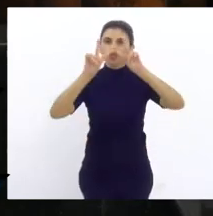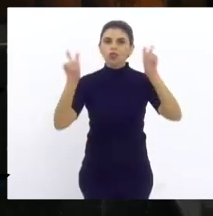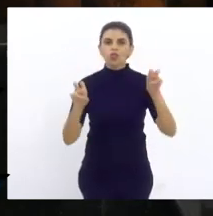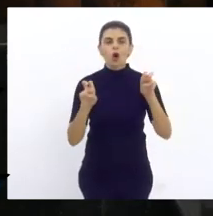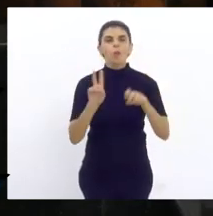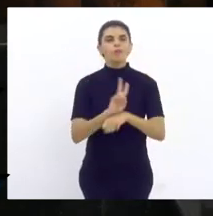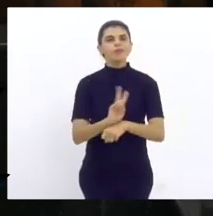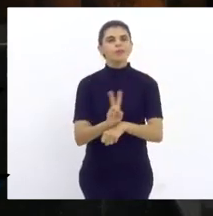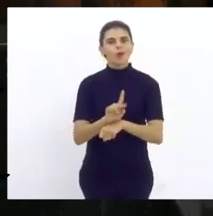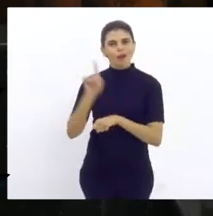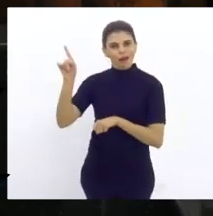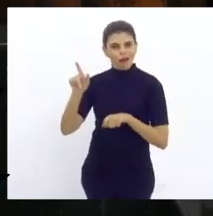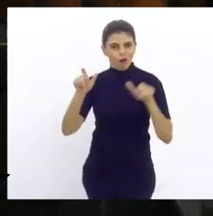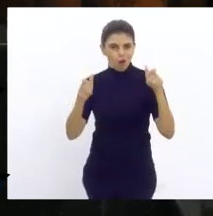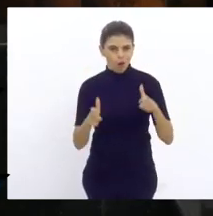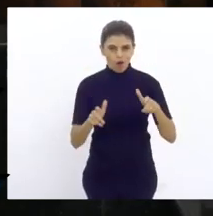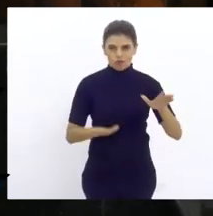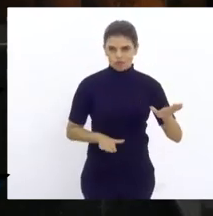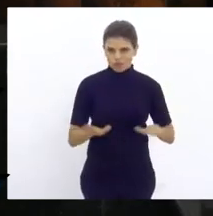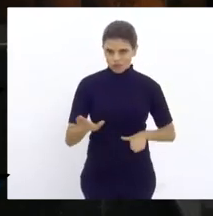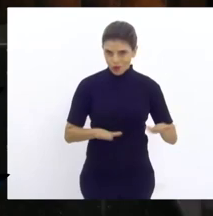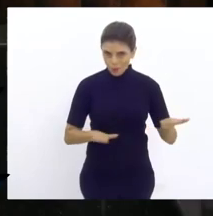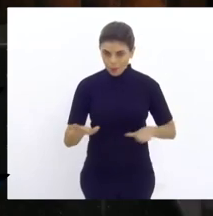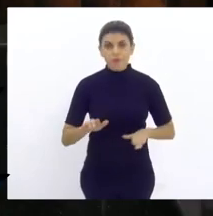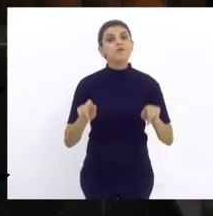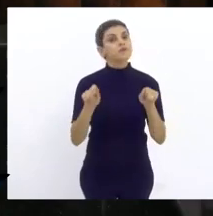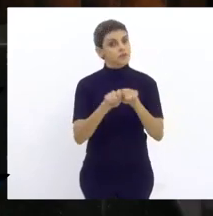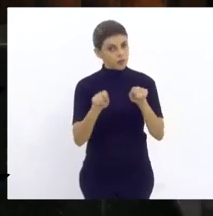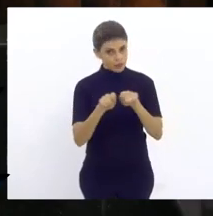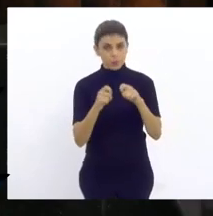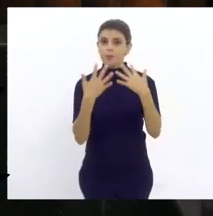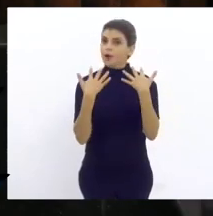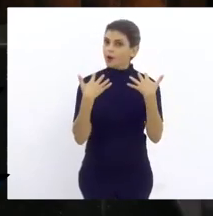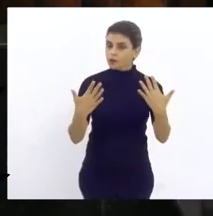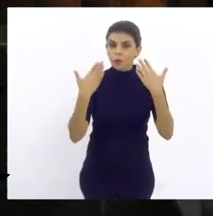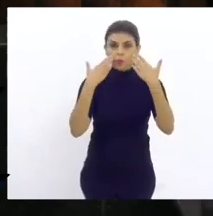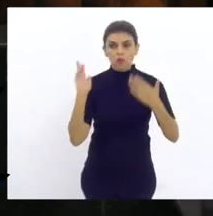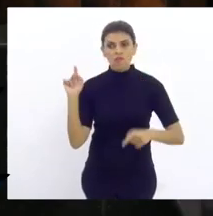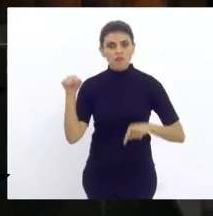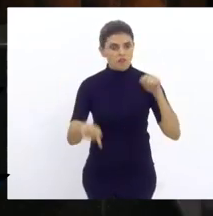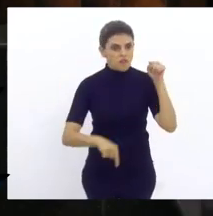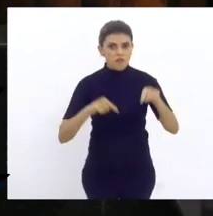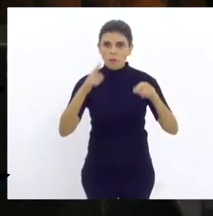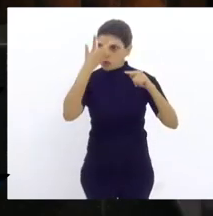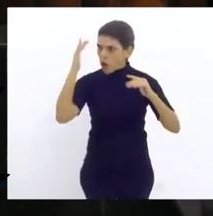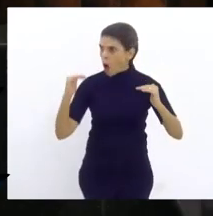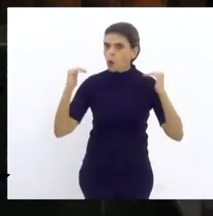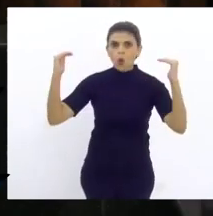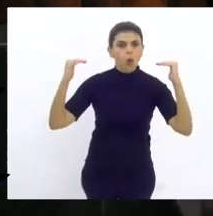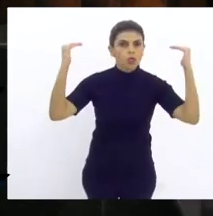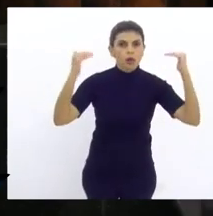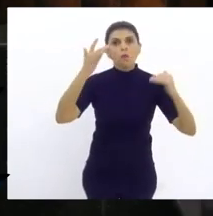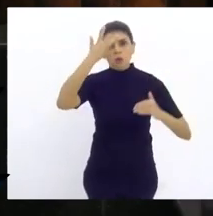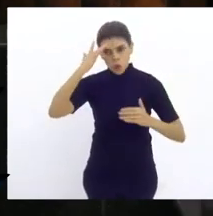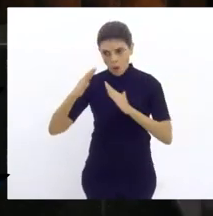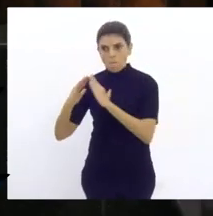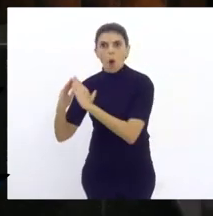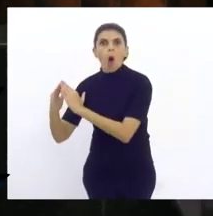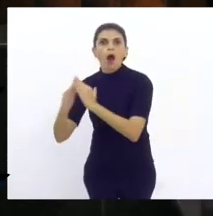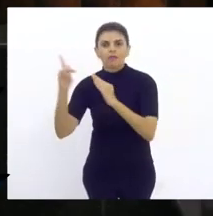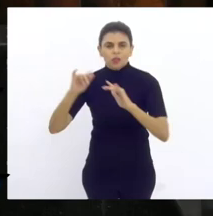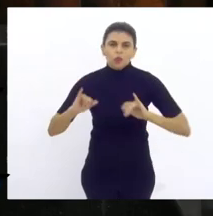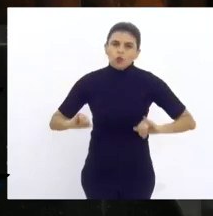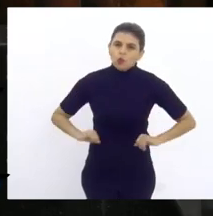Jacarepaguá. nós fizemos uma audiência pública aqui onde compareceram várias autoridades e moradores da região que estão